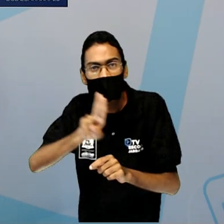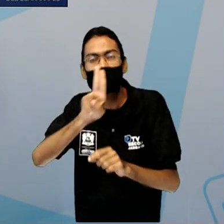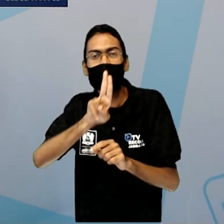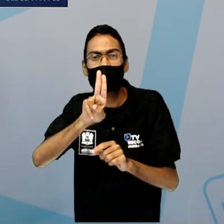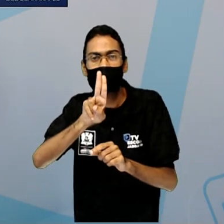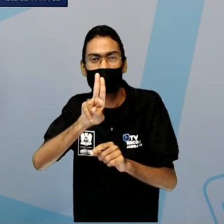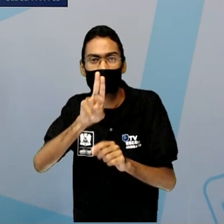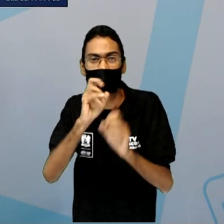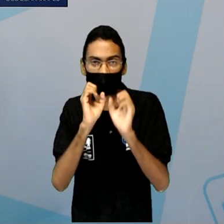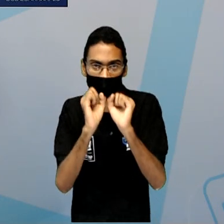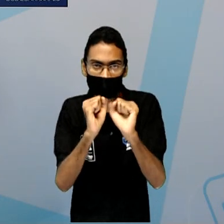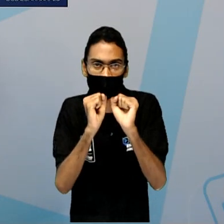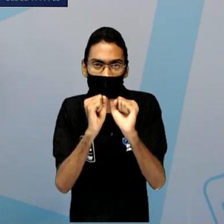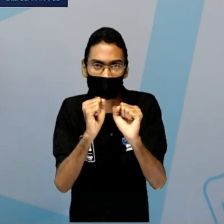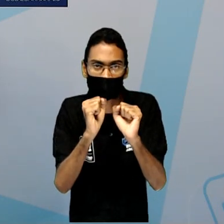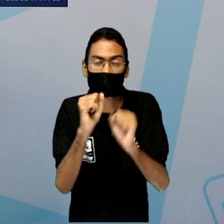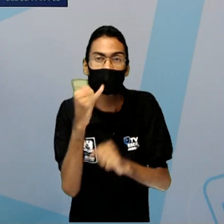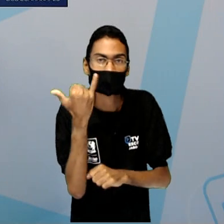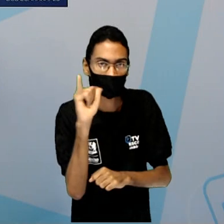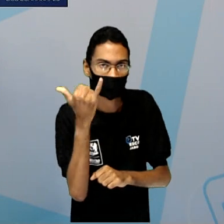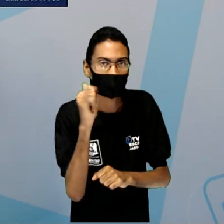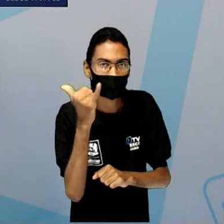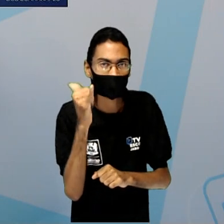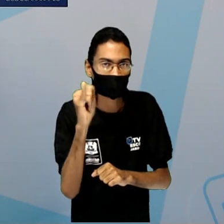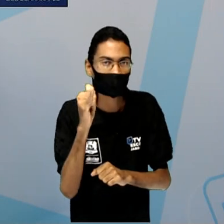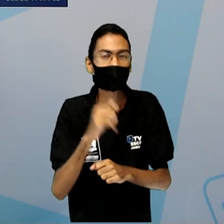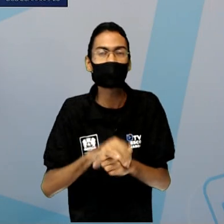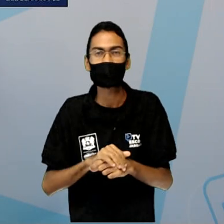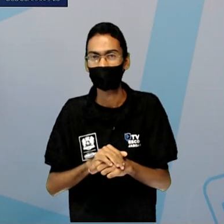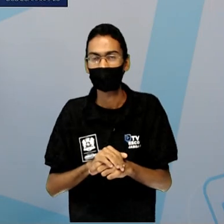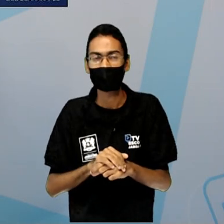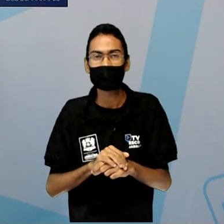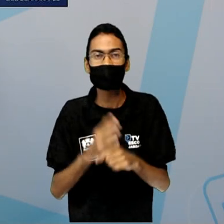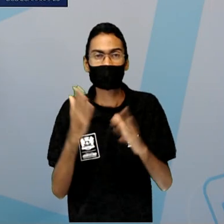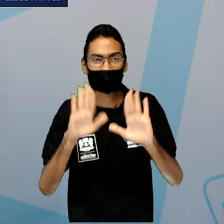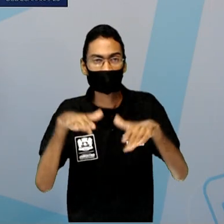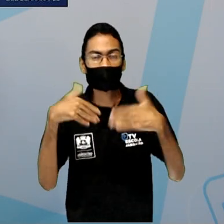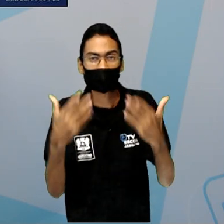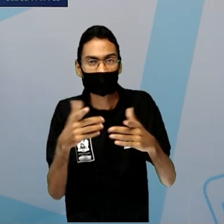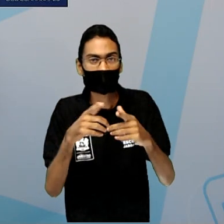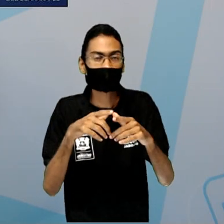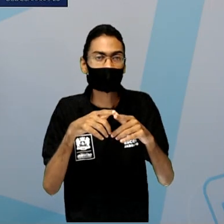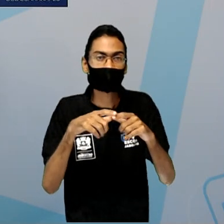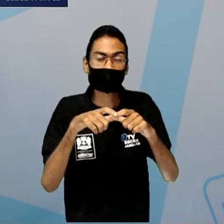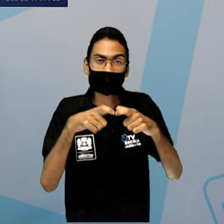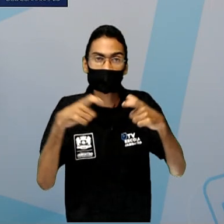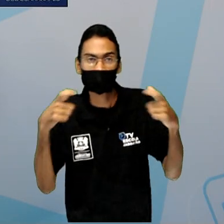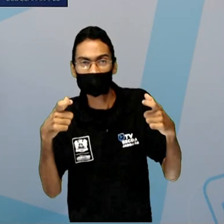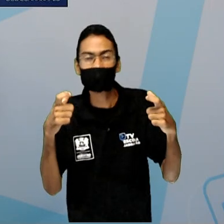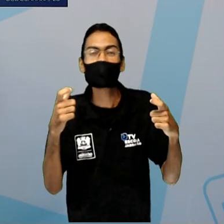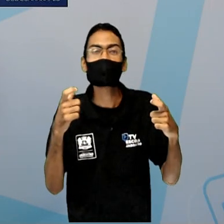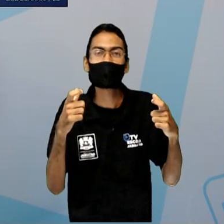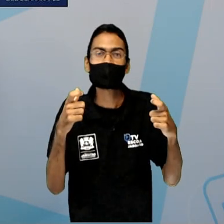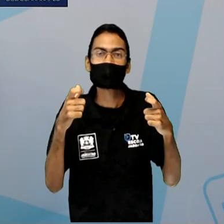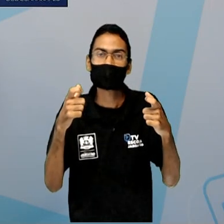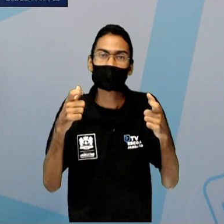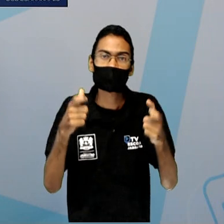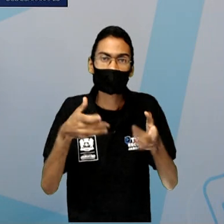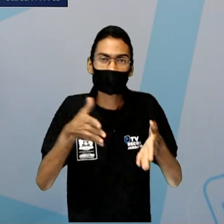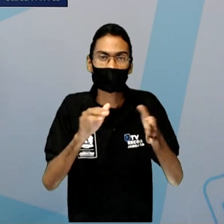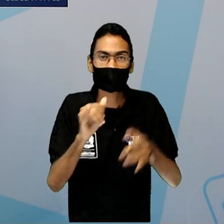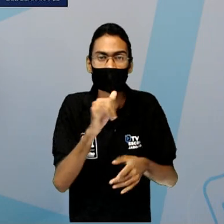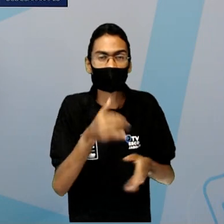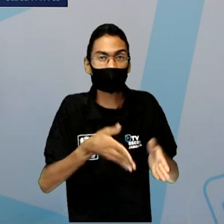energia. Tá beleza? Por exemplo, as grandes hidrelétricas. Melhor